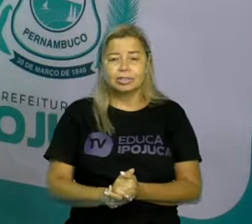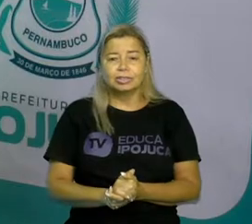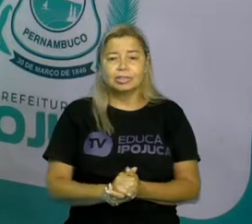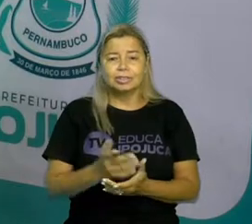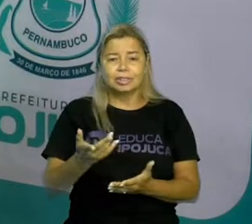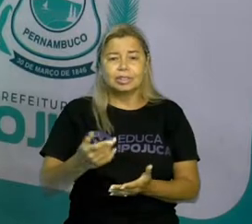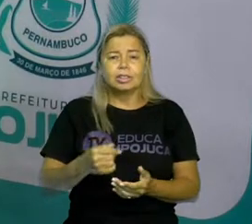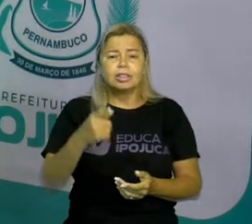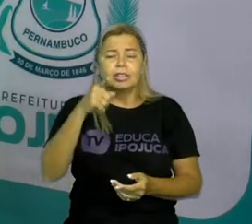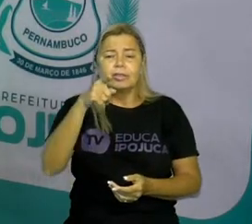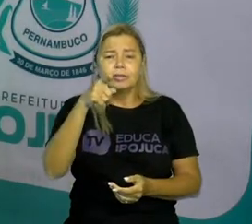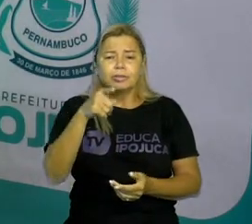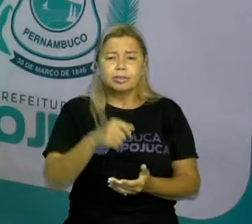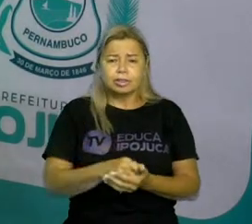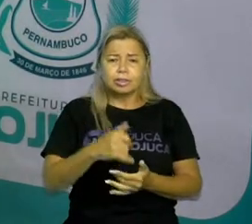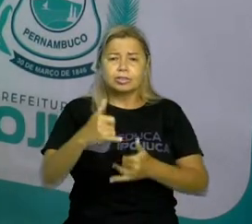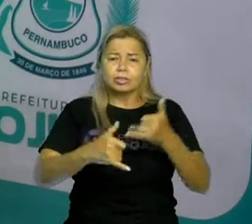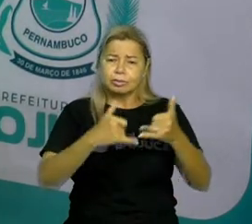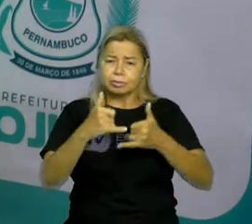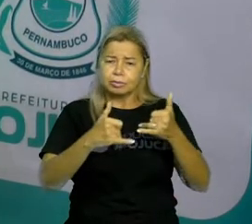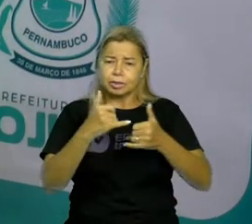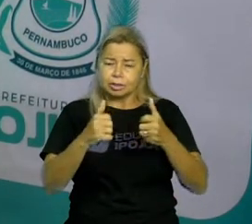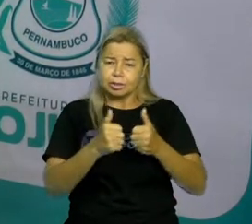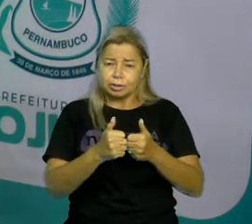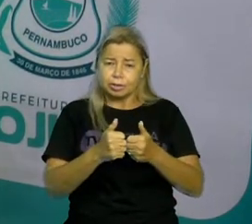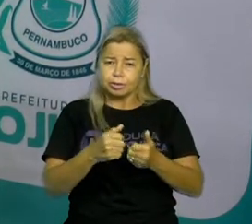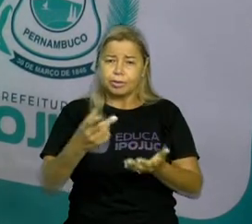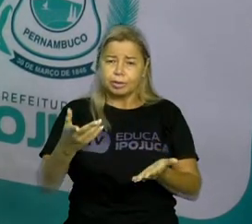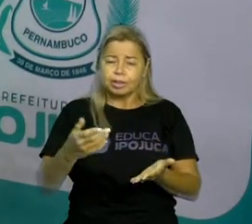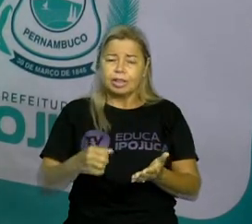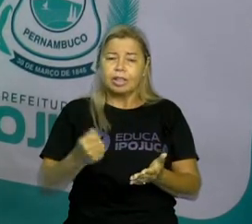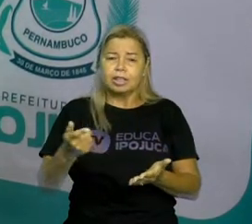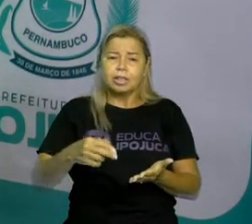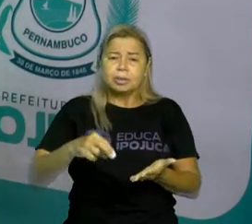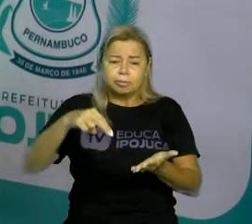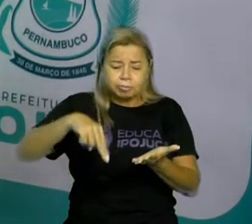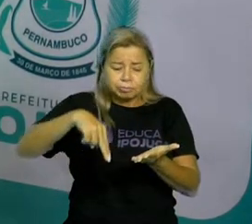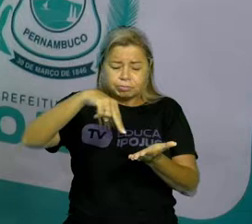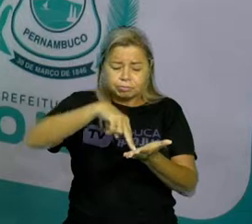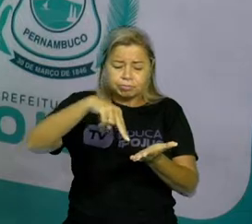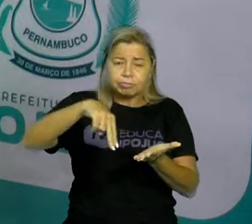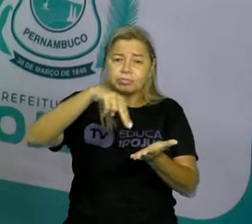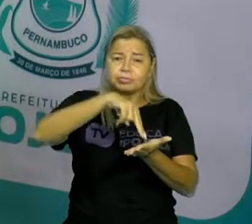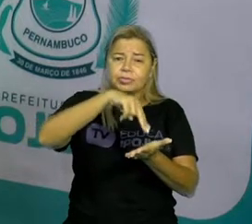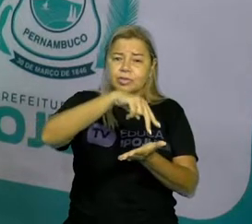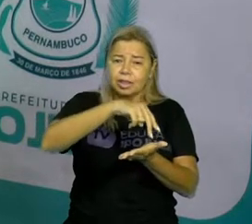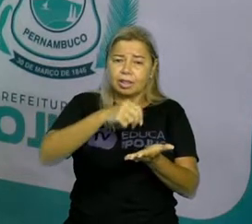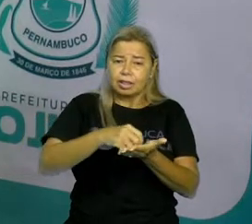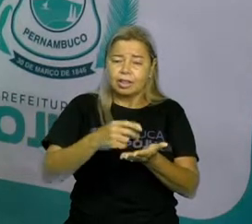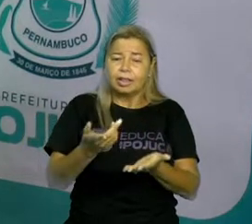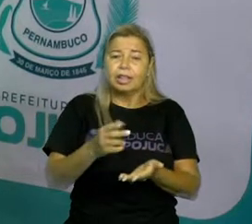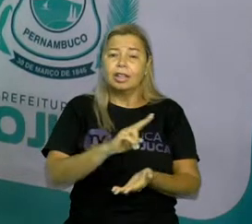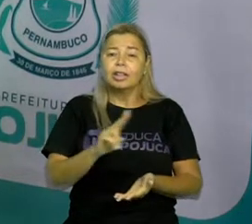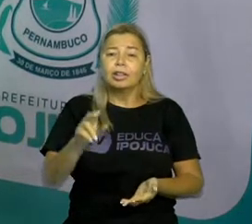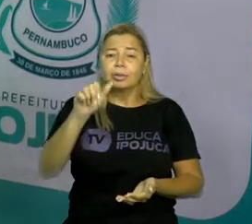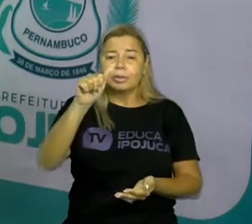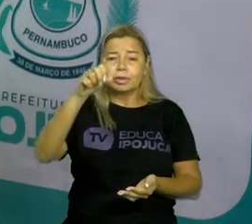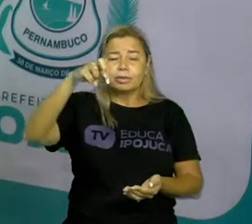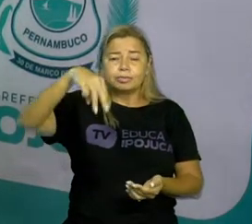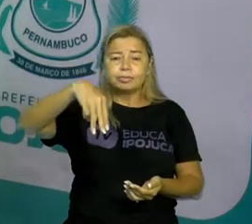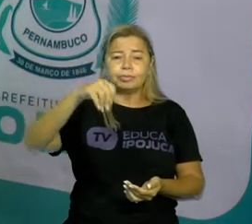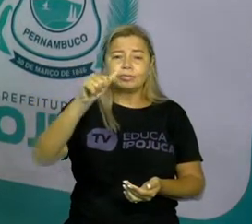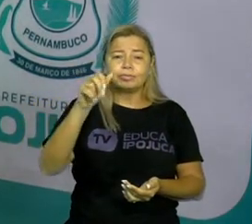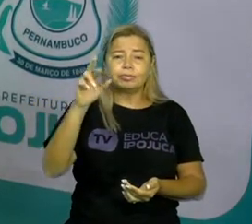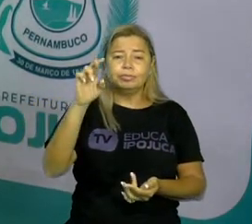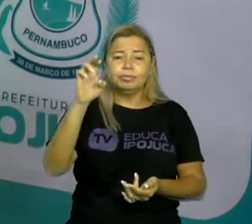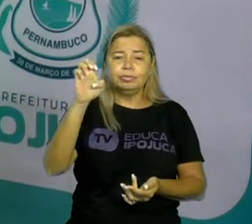Amarelinha, quem aqui já brincou de amarelinha? Que outro nome tem amarelinha aqui na sua cidade? Lá, quando eu